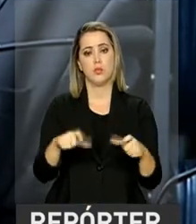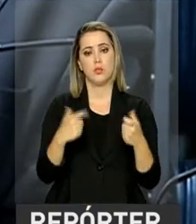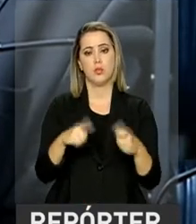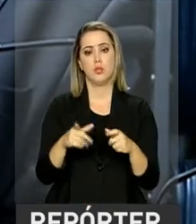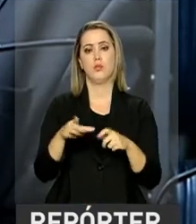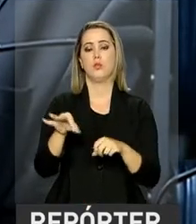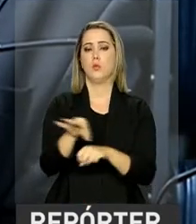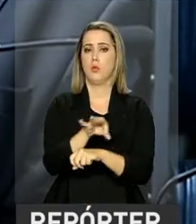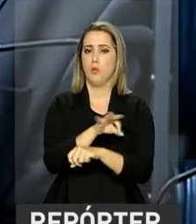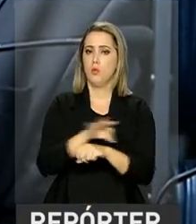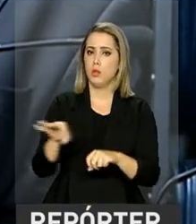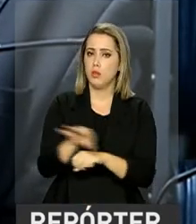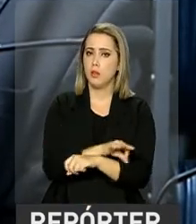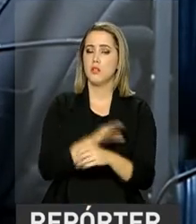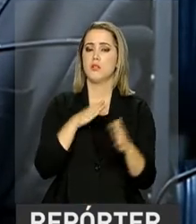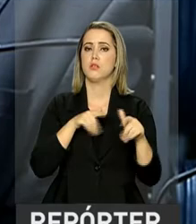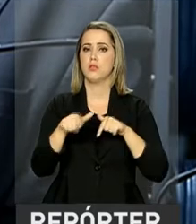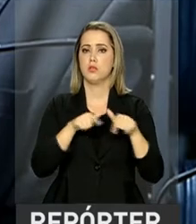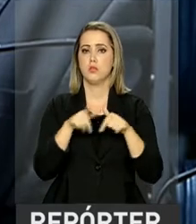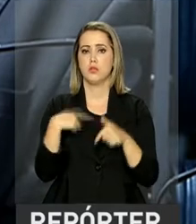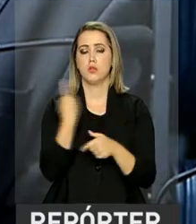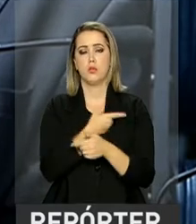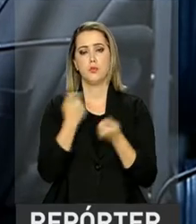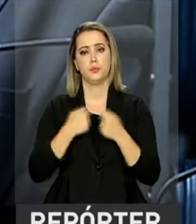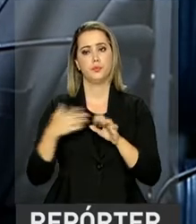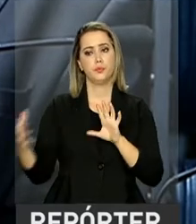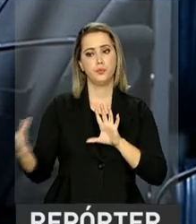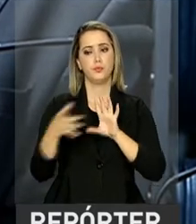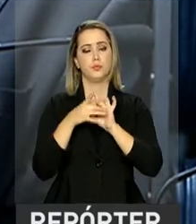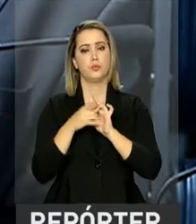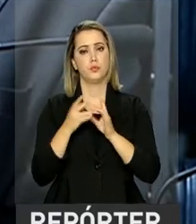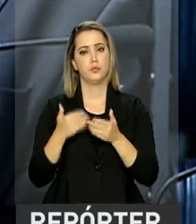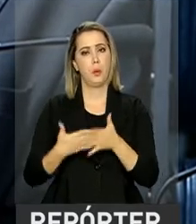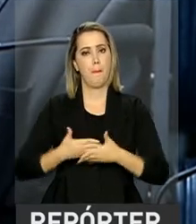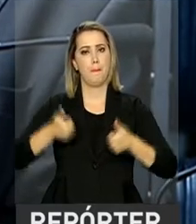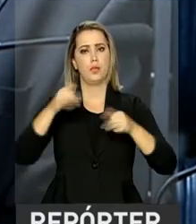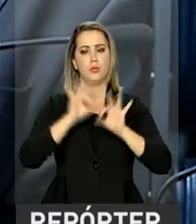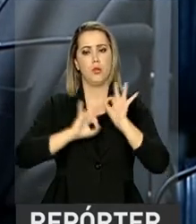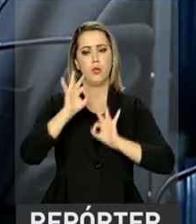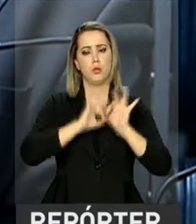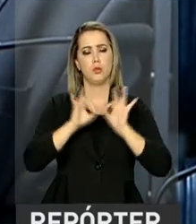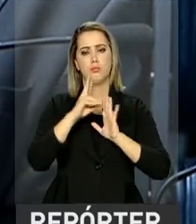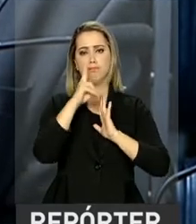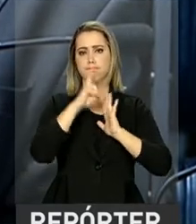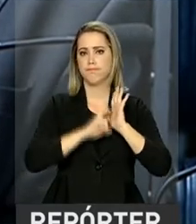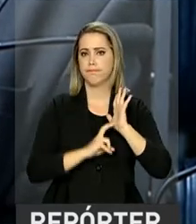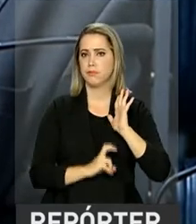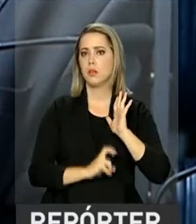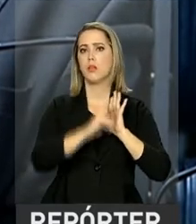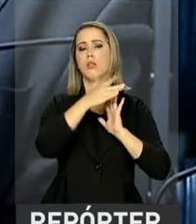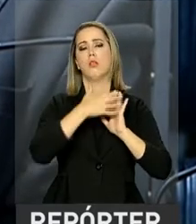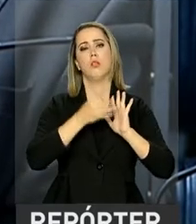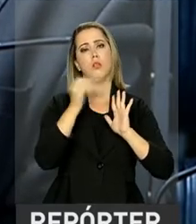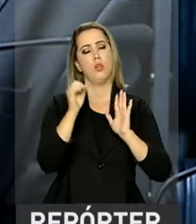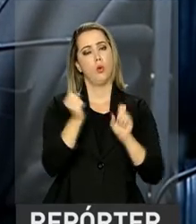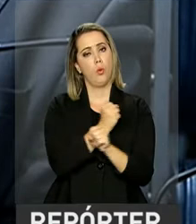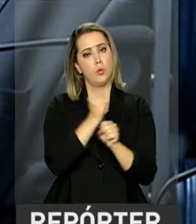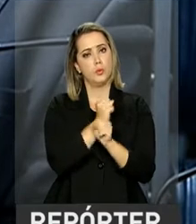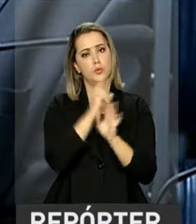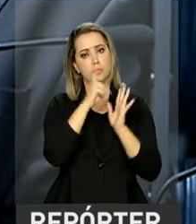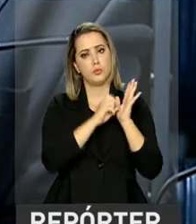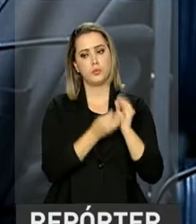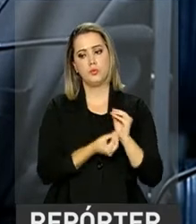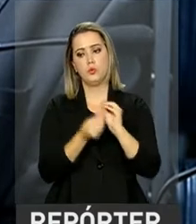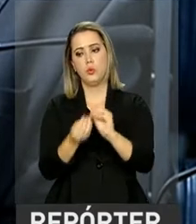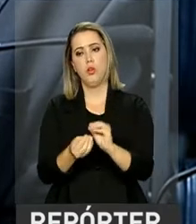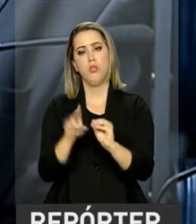para trabalhar, é que nós precisamos nos unir, aprimorar o texto, construir um texto e dar um texto para o